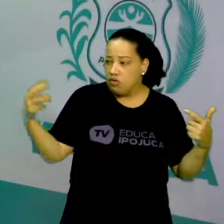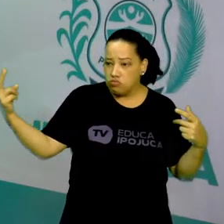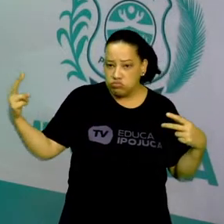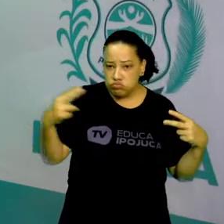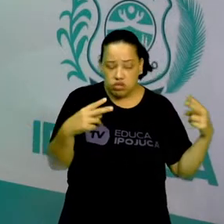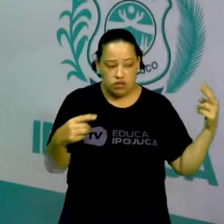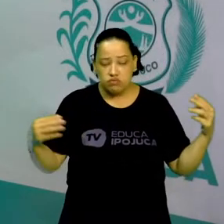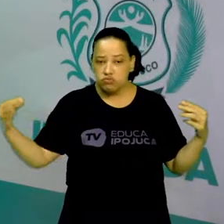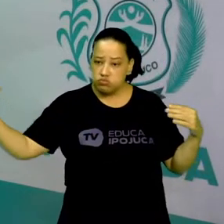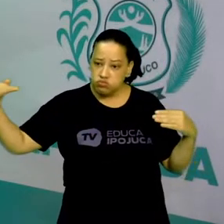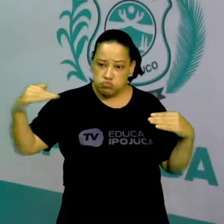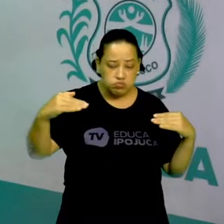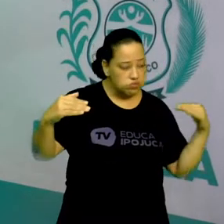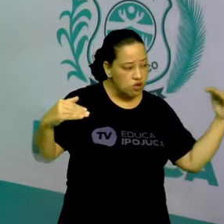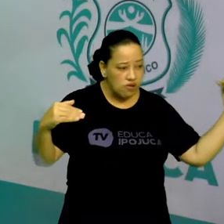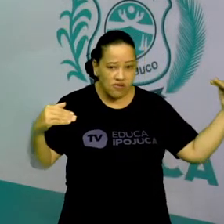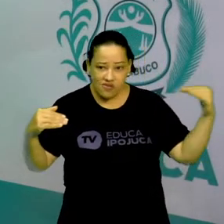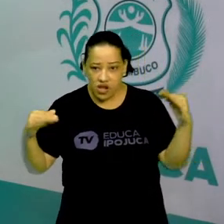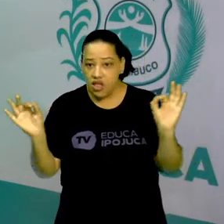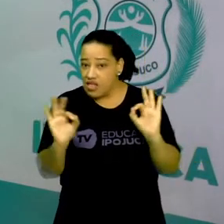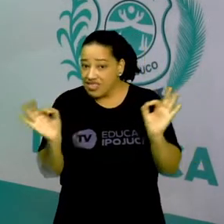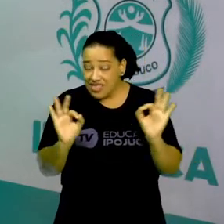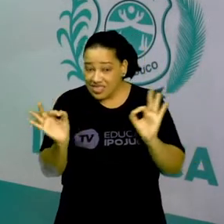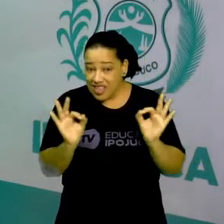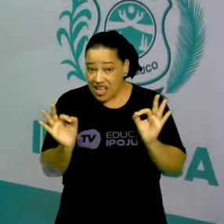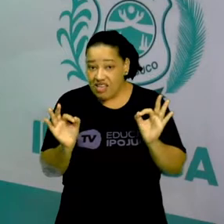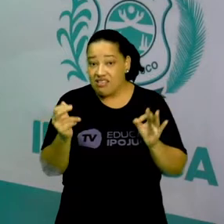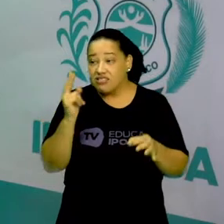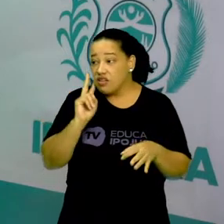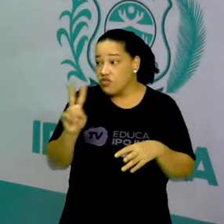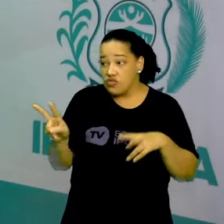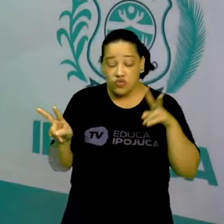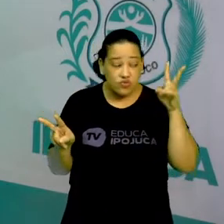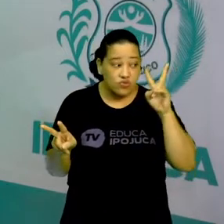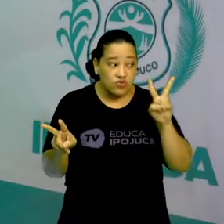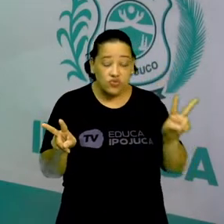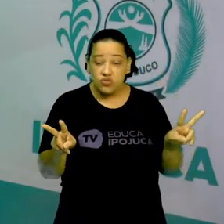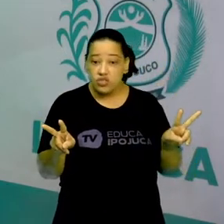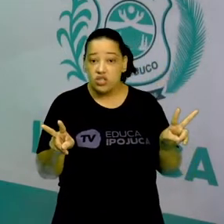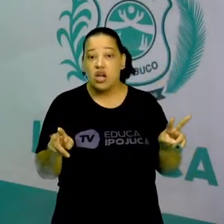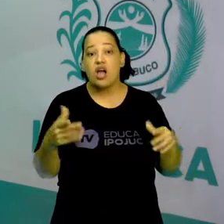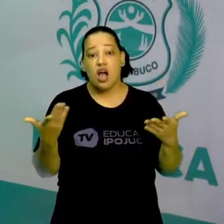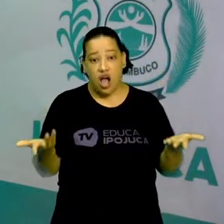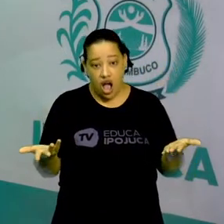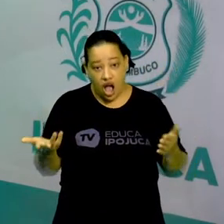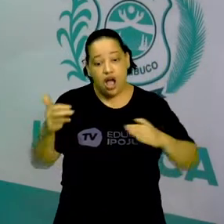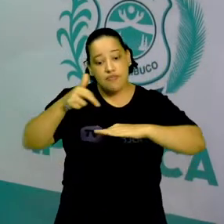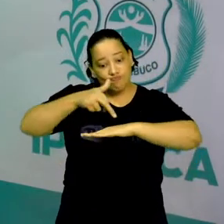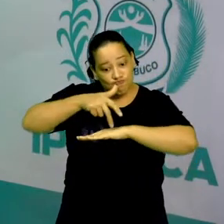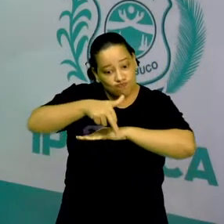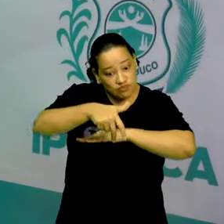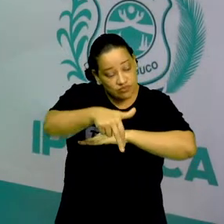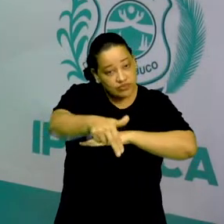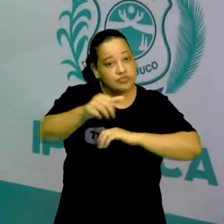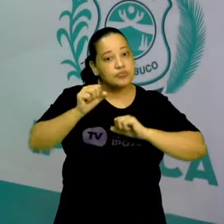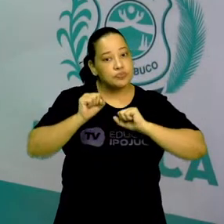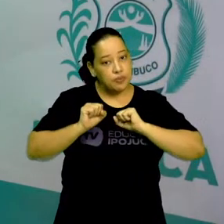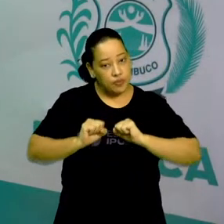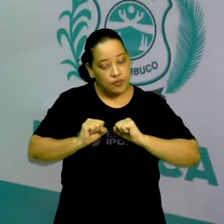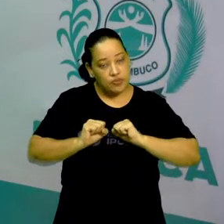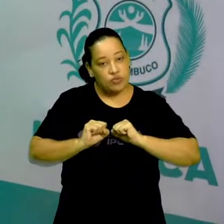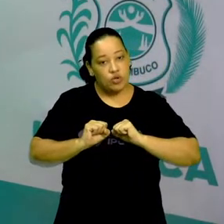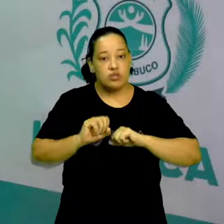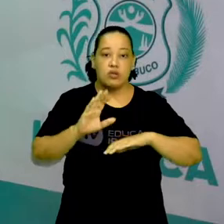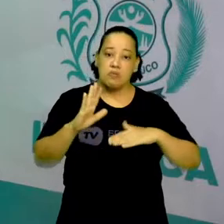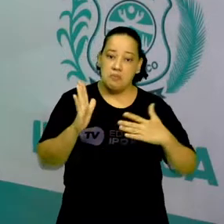naquele exato momento em que estamos observando a via, a gente deve atravessar. Caso